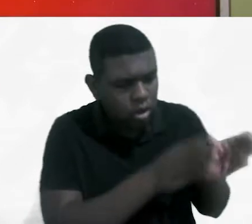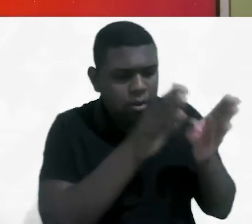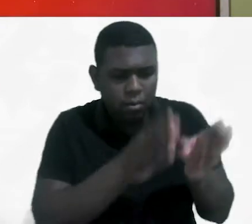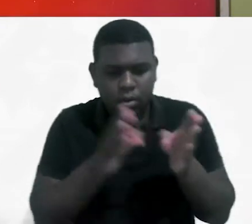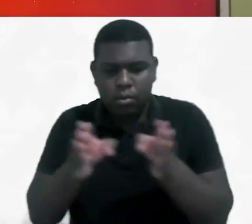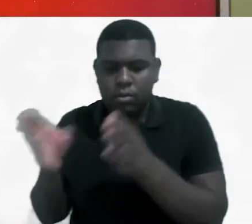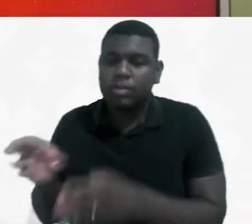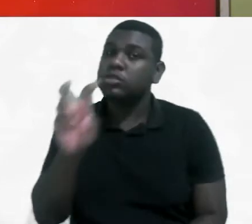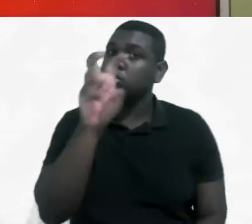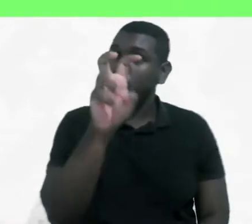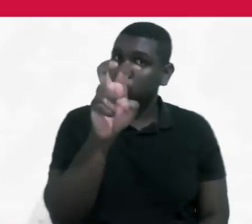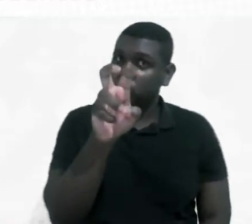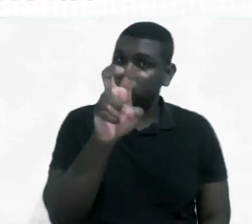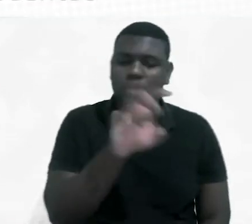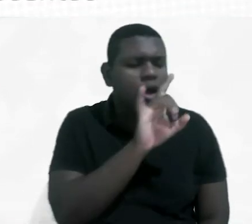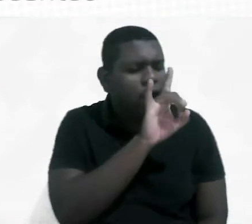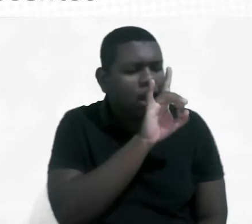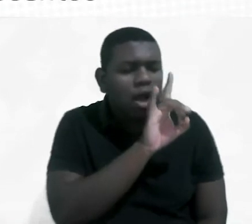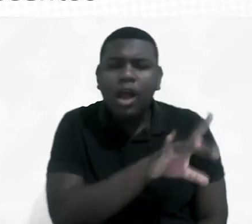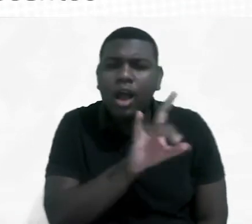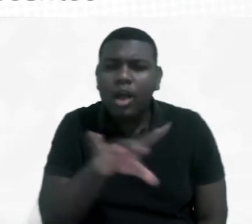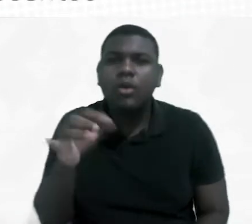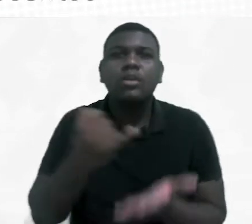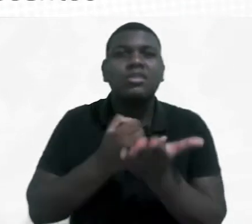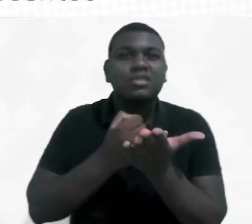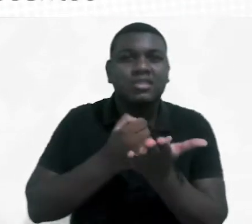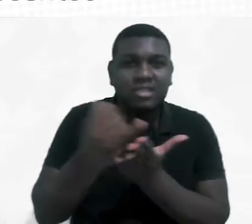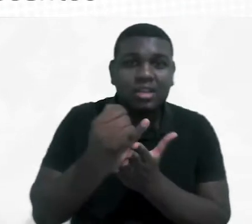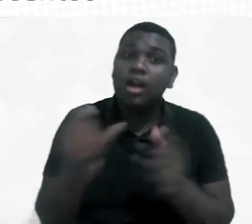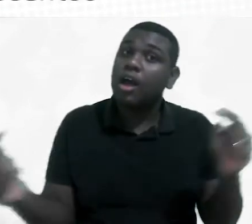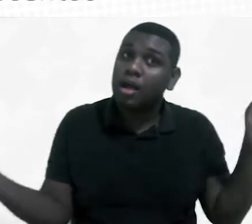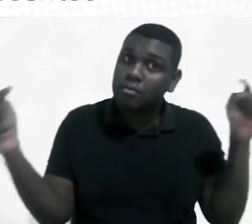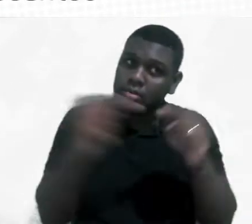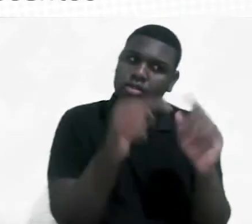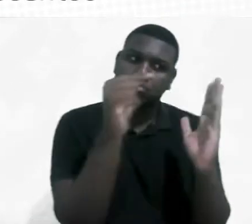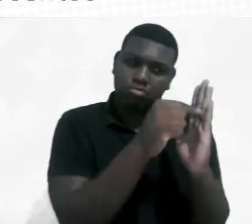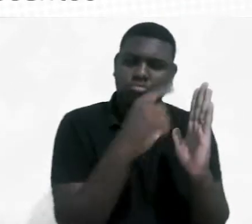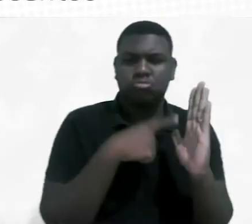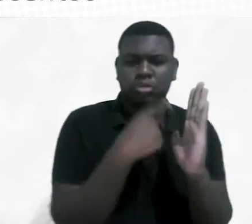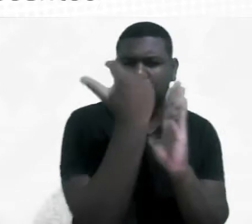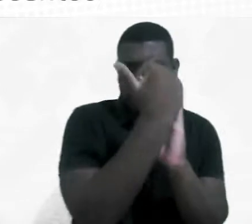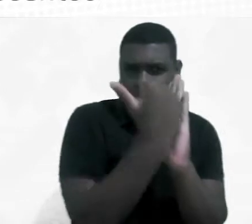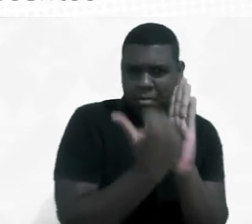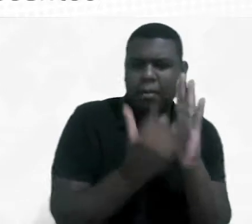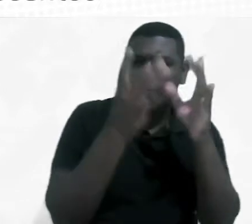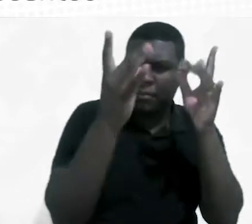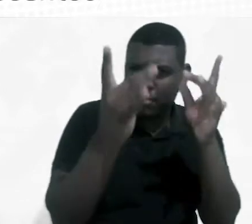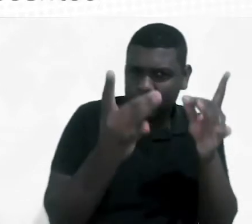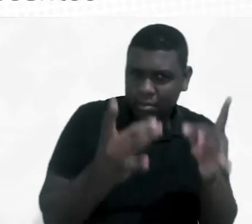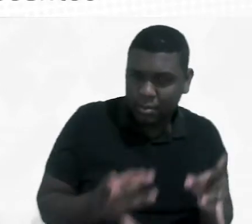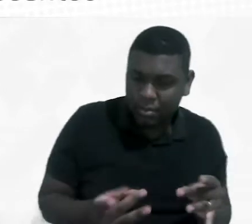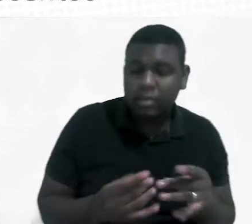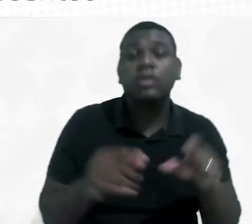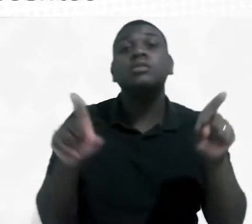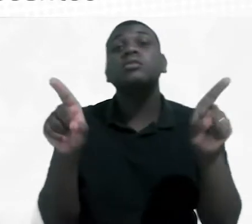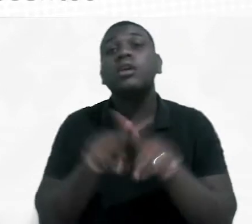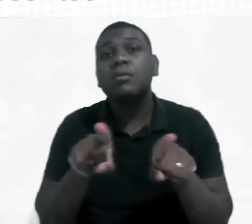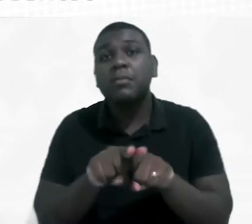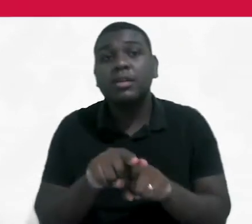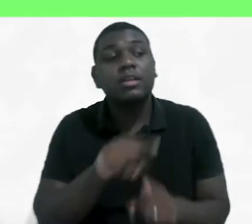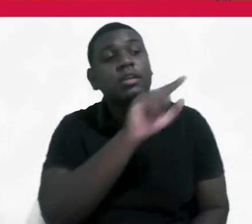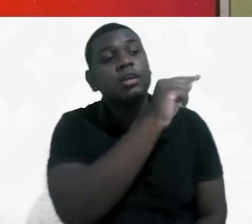executado em cinco fases. Cada etapa será iniciada de acordo com critérios